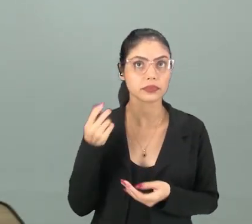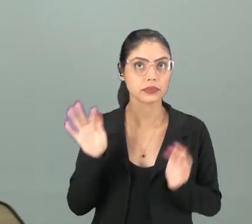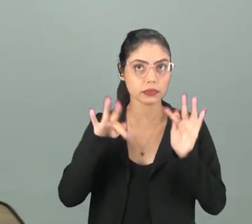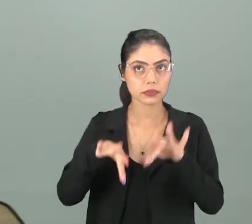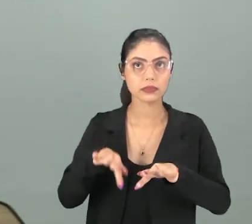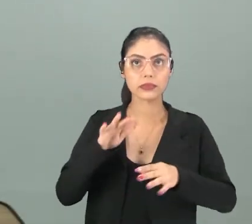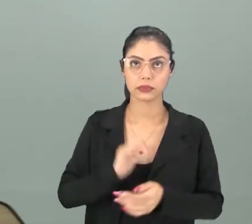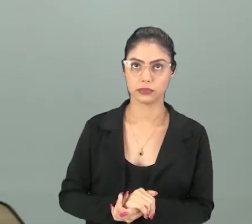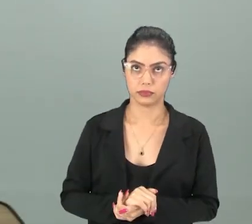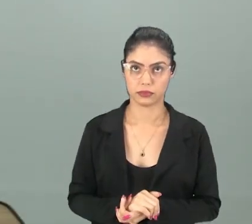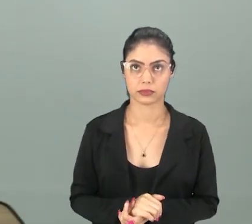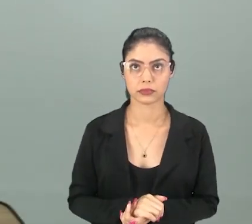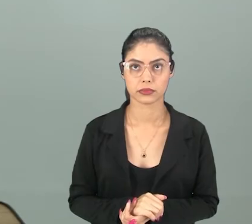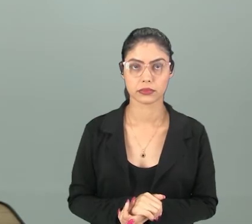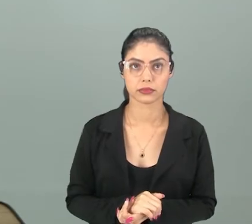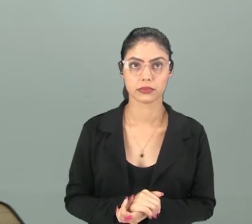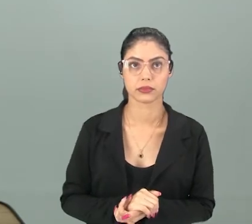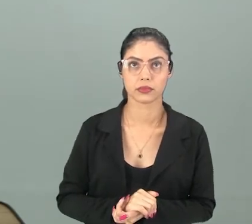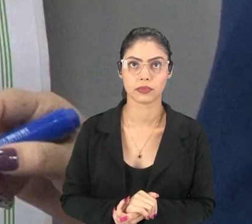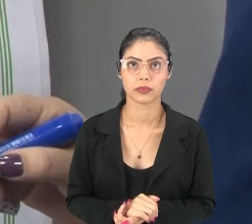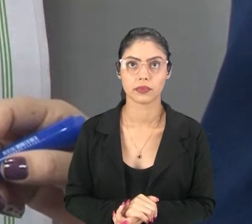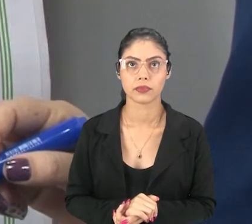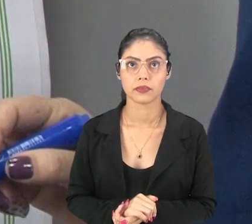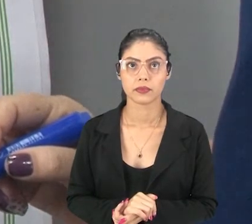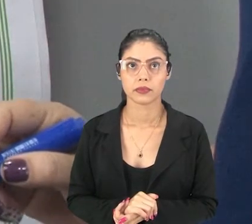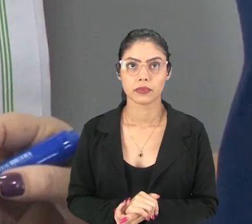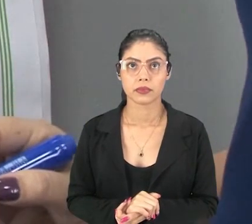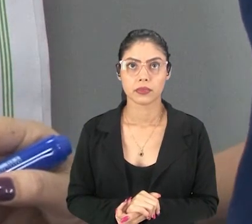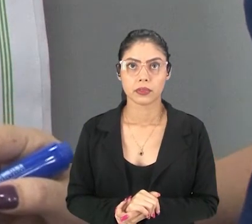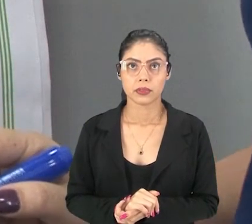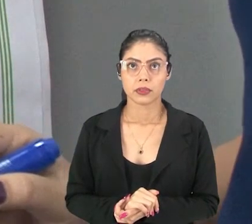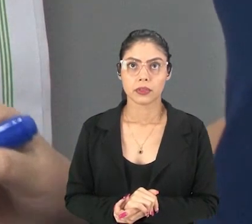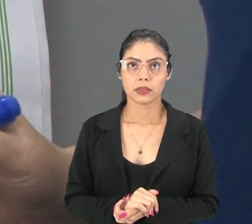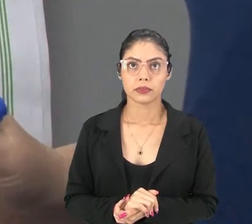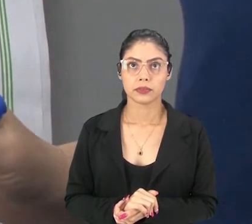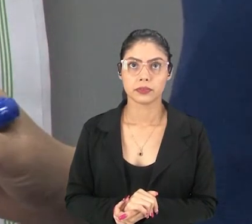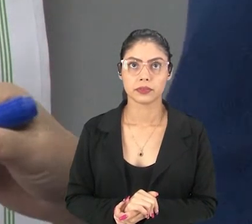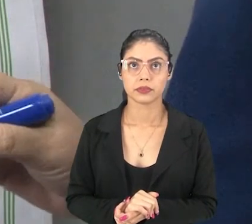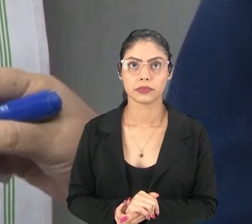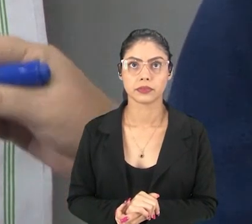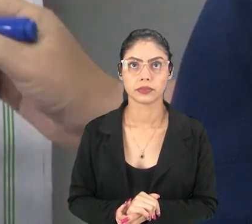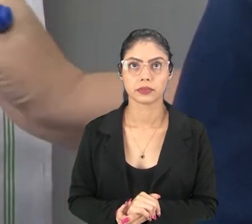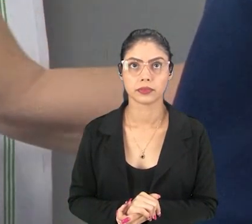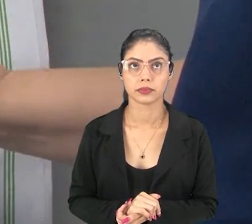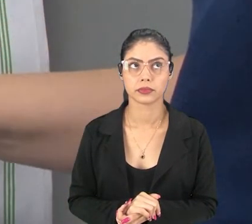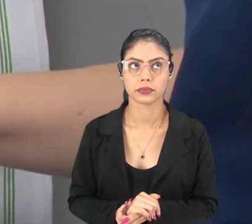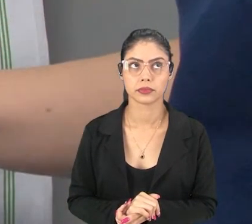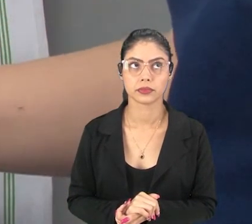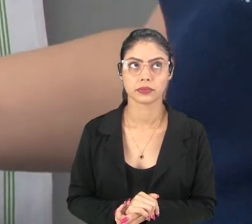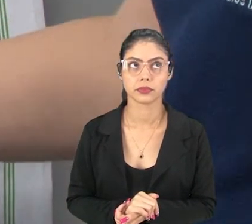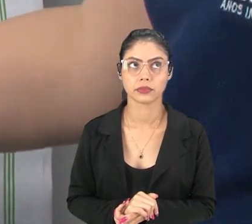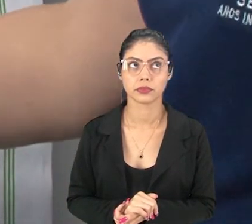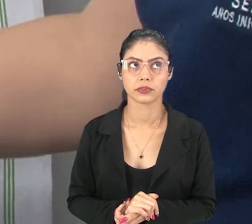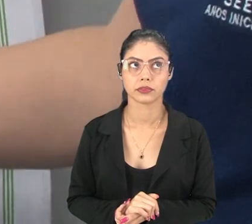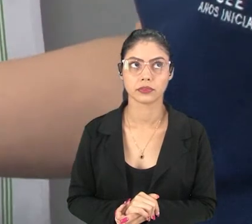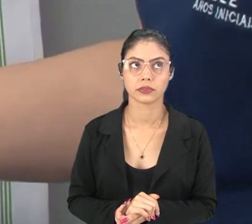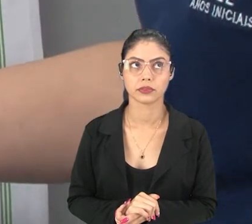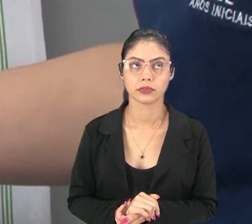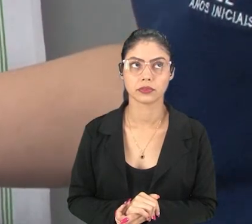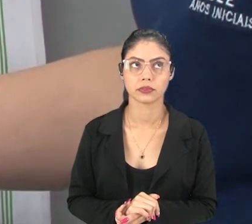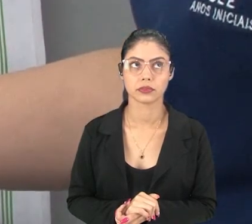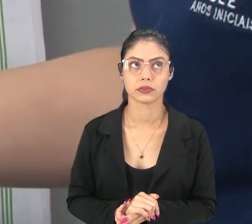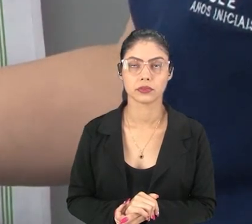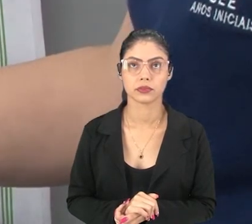final, né? Aí, olha mais Eu abro Né? Eu Eu